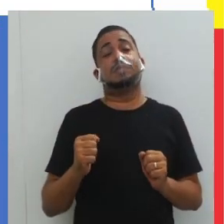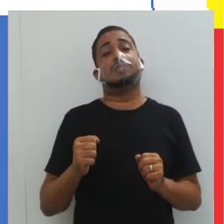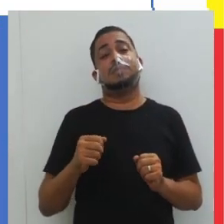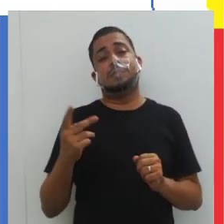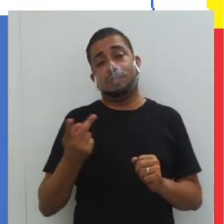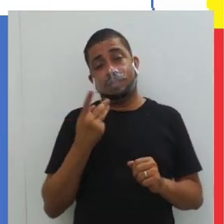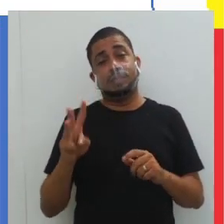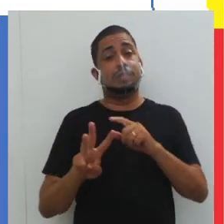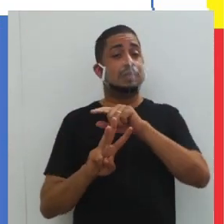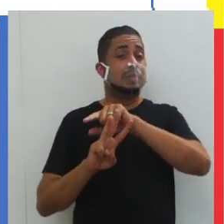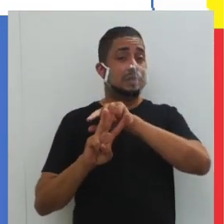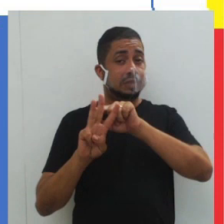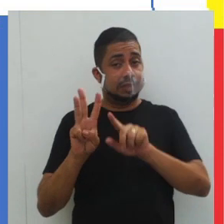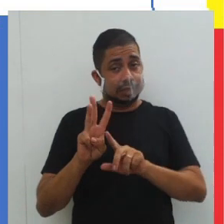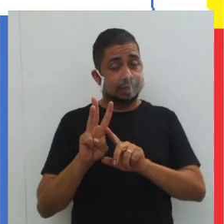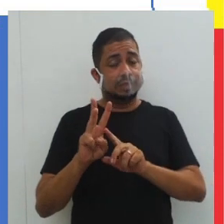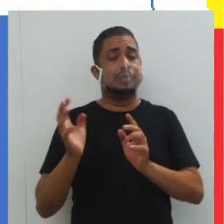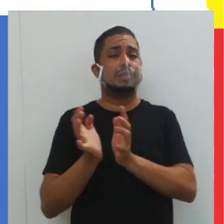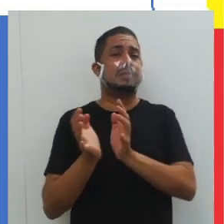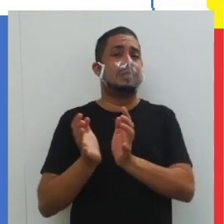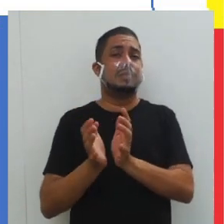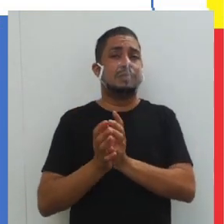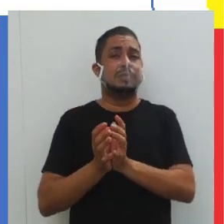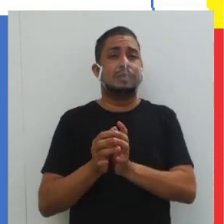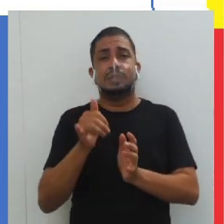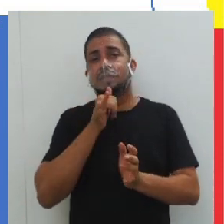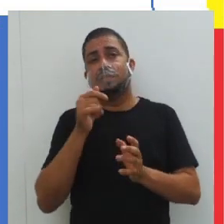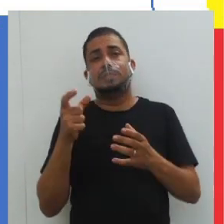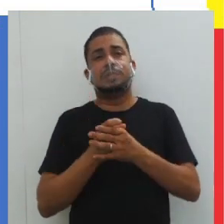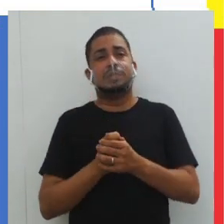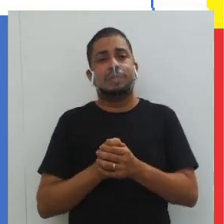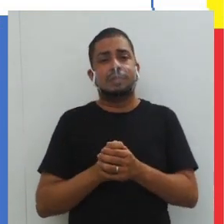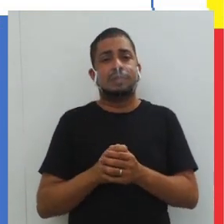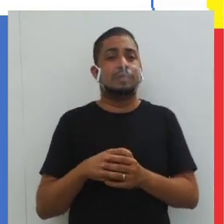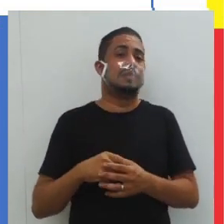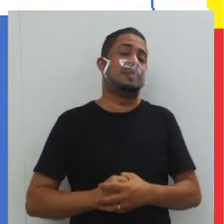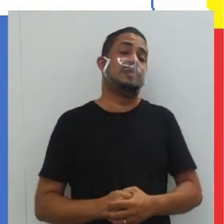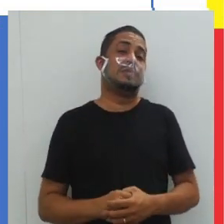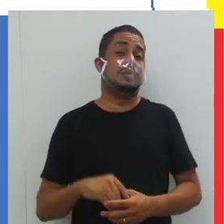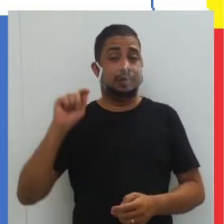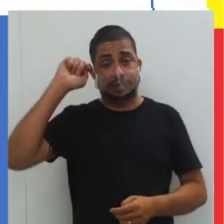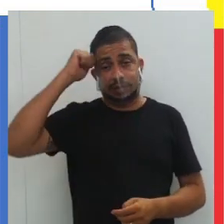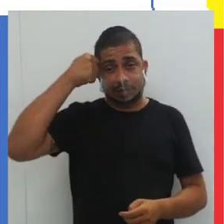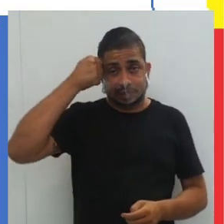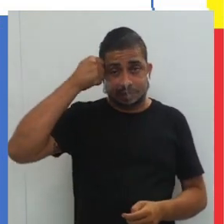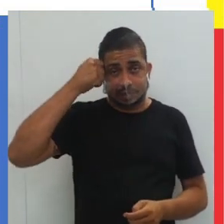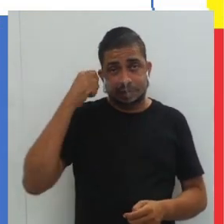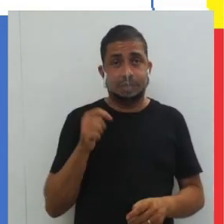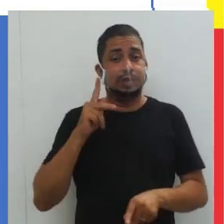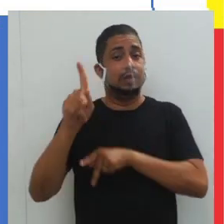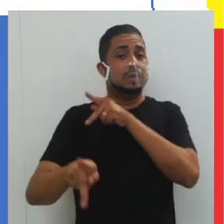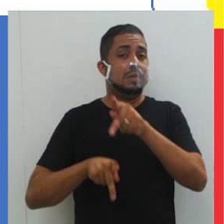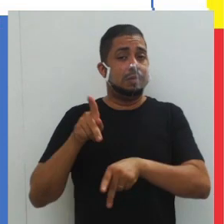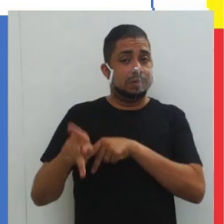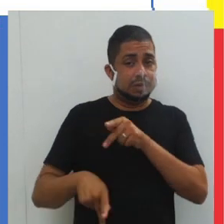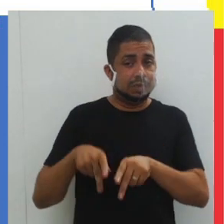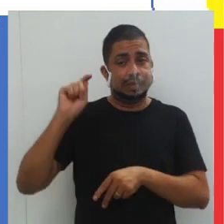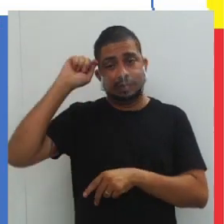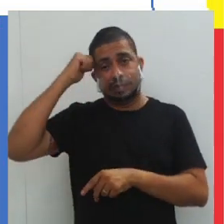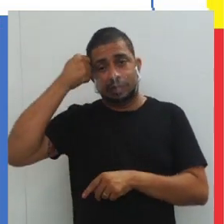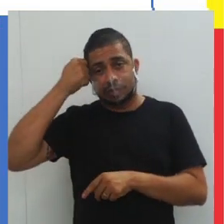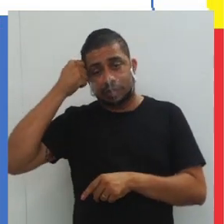citar três grupos, certo? Como exemplo de minorias. Quais são eles? Os negros, a população